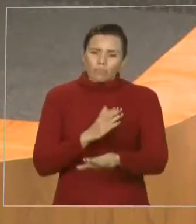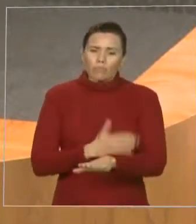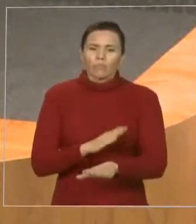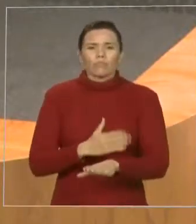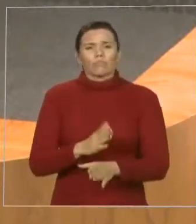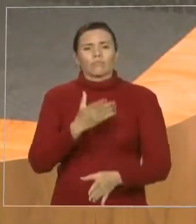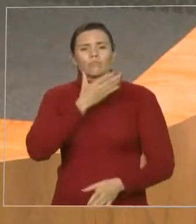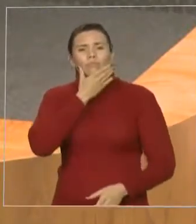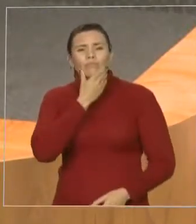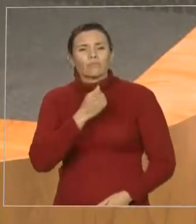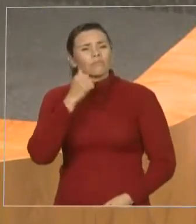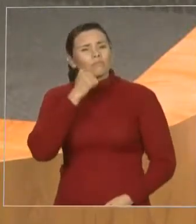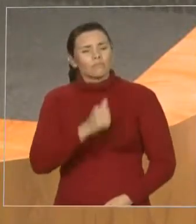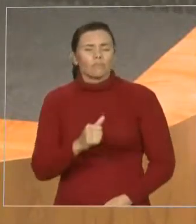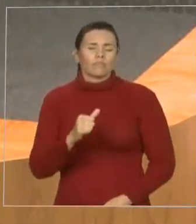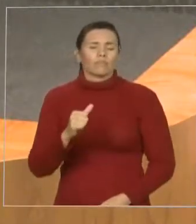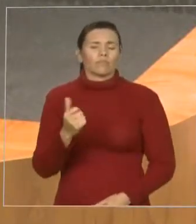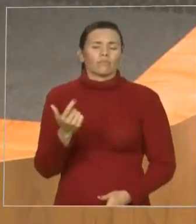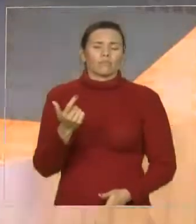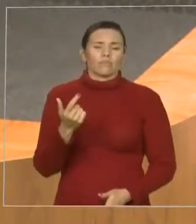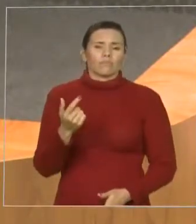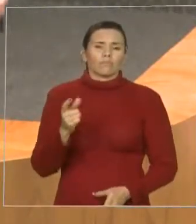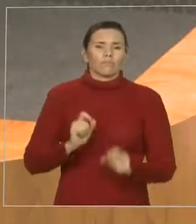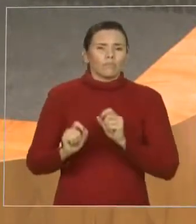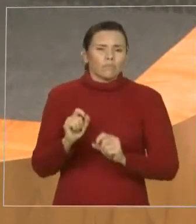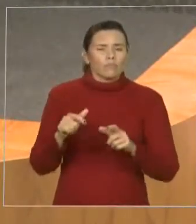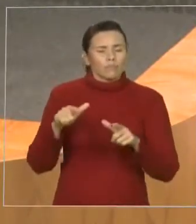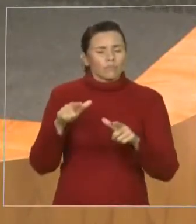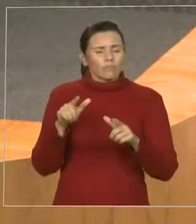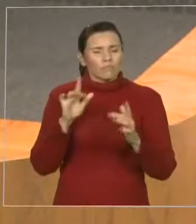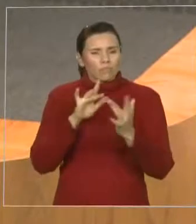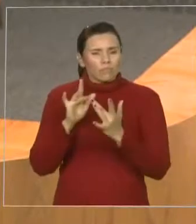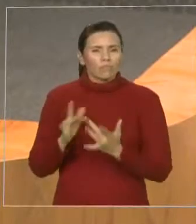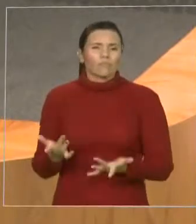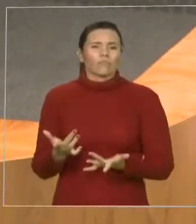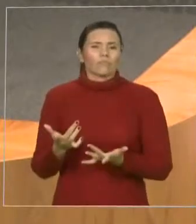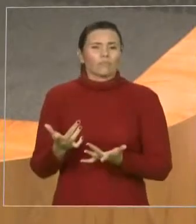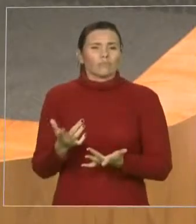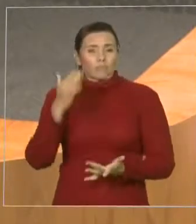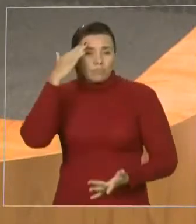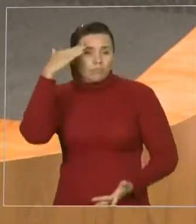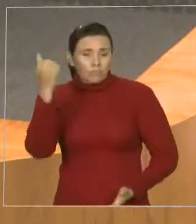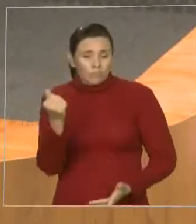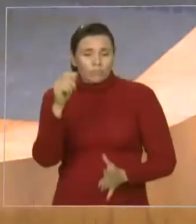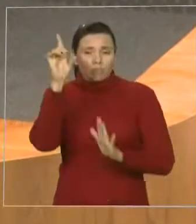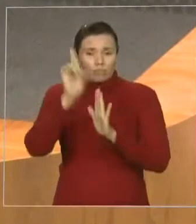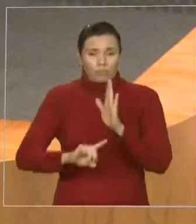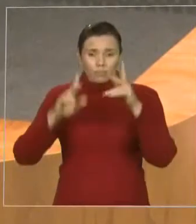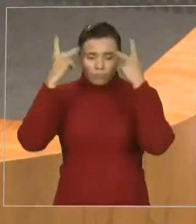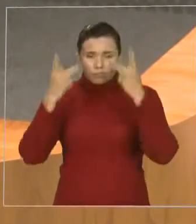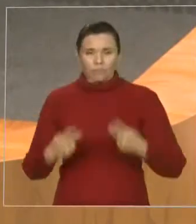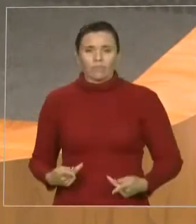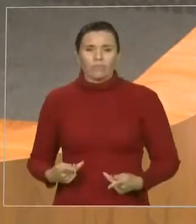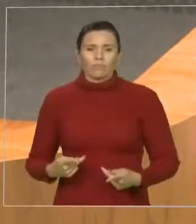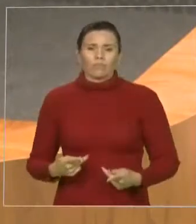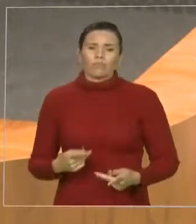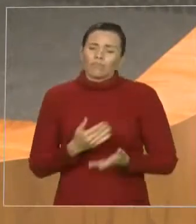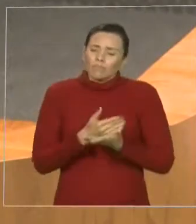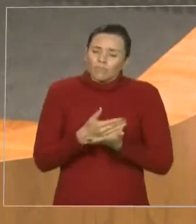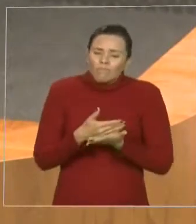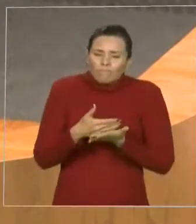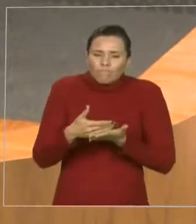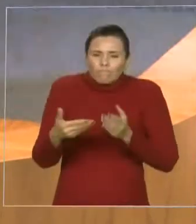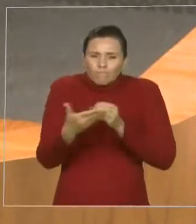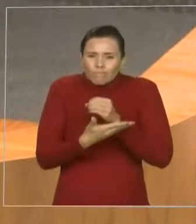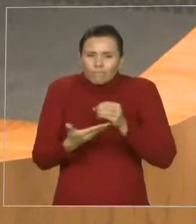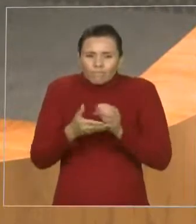que lidam com direitos humanos, operadores dos direitos humanos. Desde os conselheiros tutelares, a lei foi